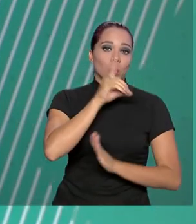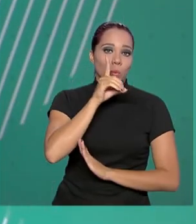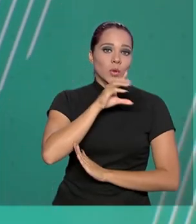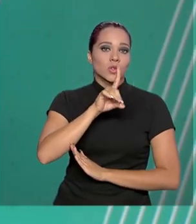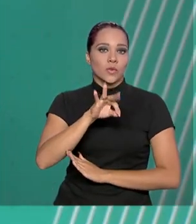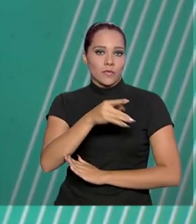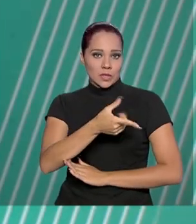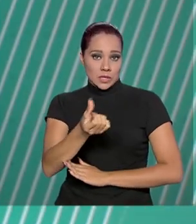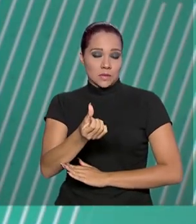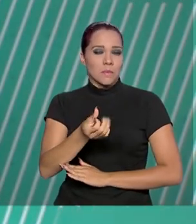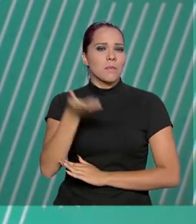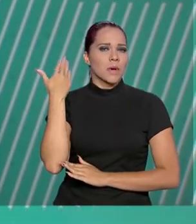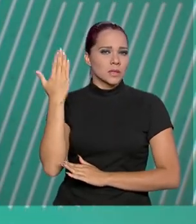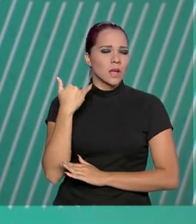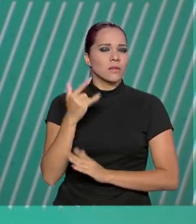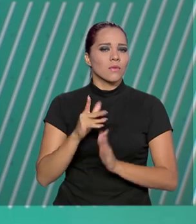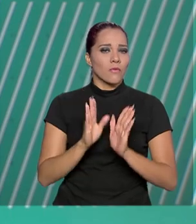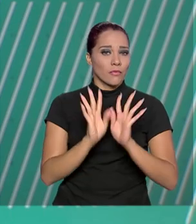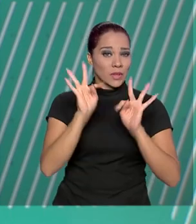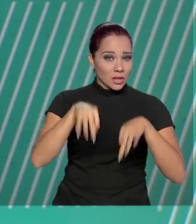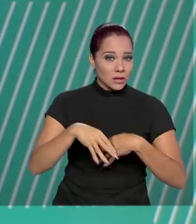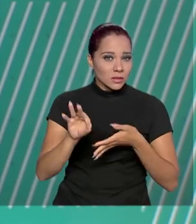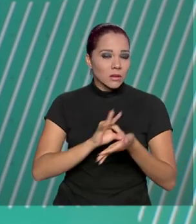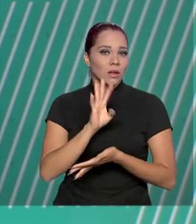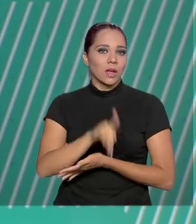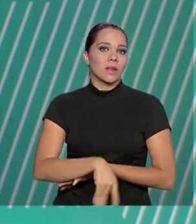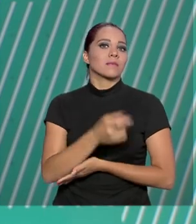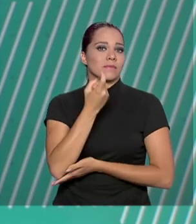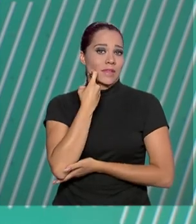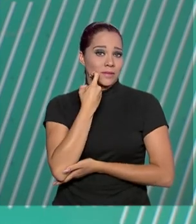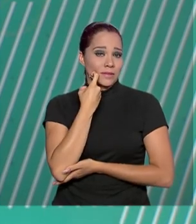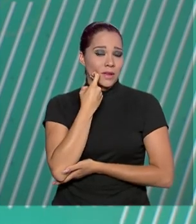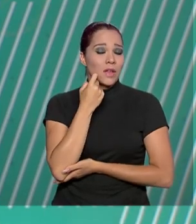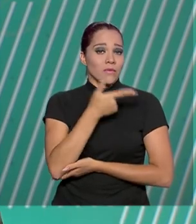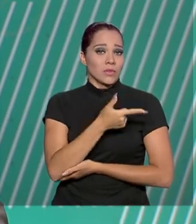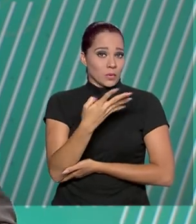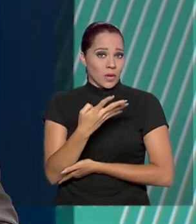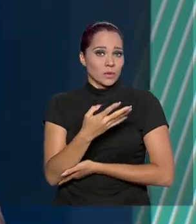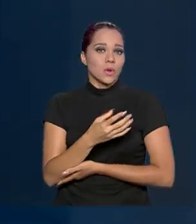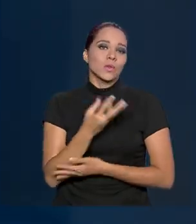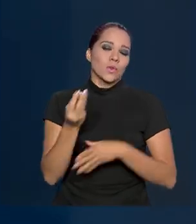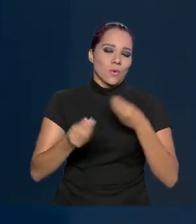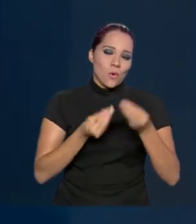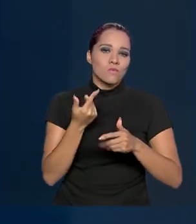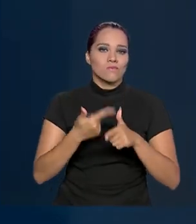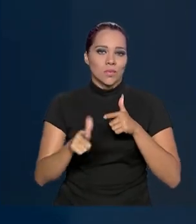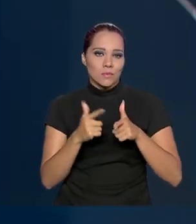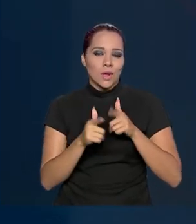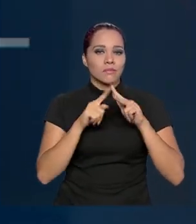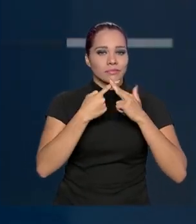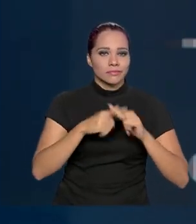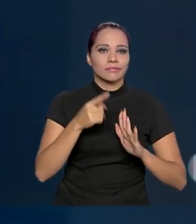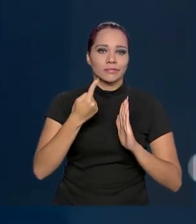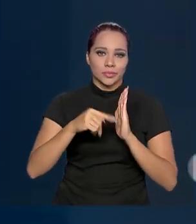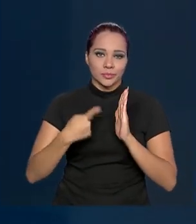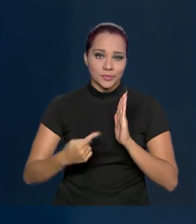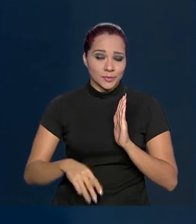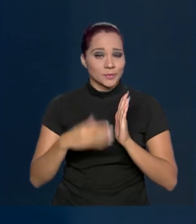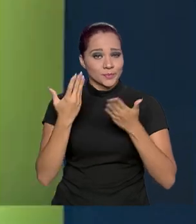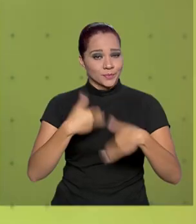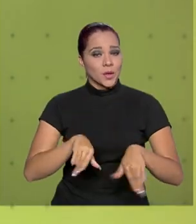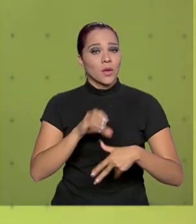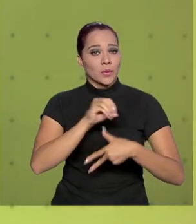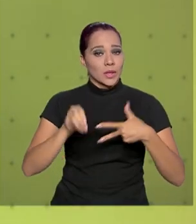Inicialmente, a data final de inscrições seria sexta-feira, 24. Com os problemas na correção das provas do Enem,